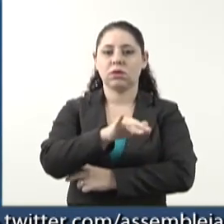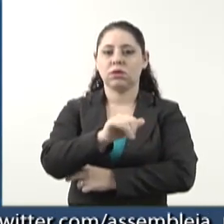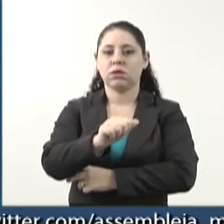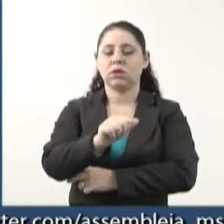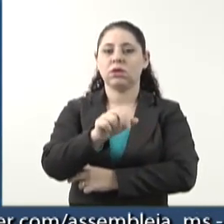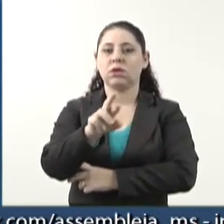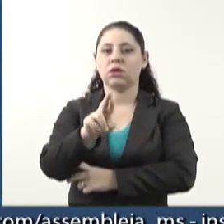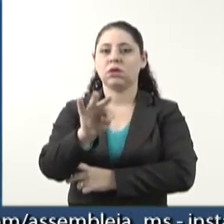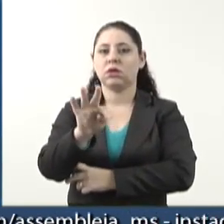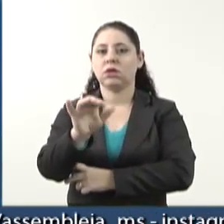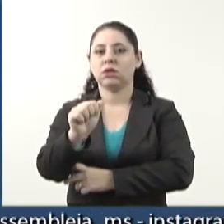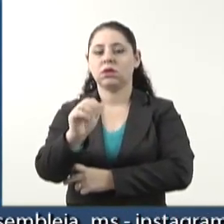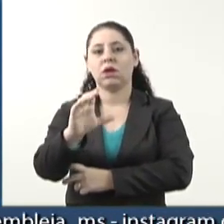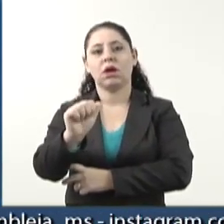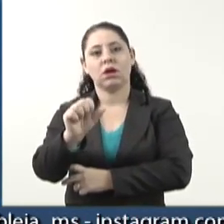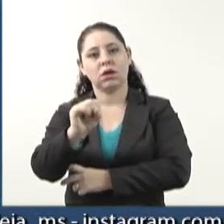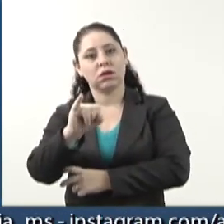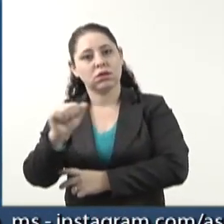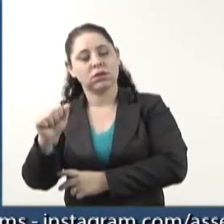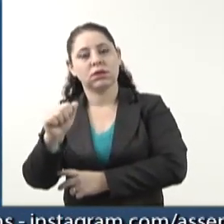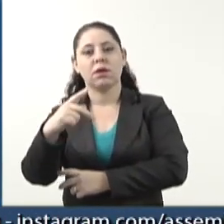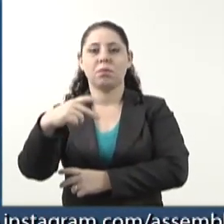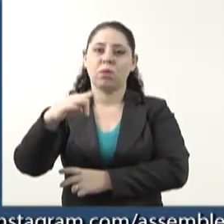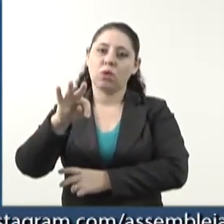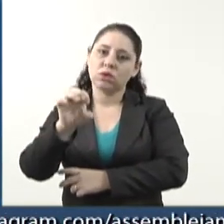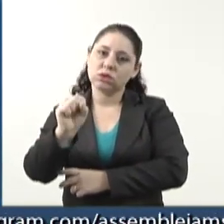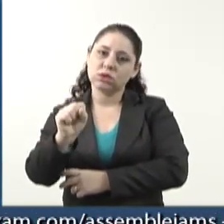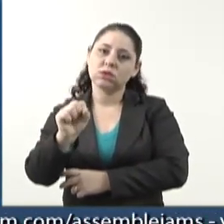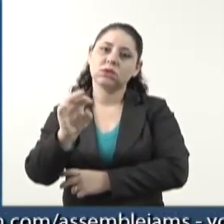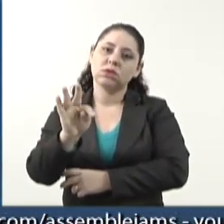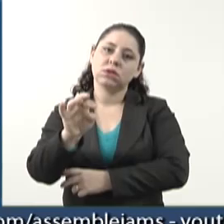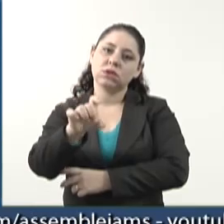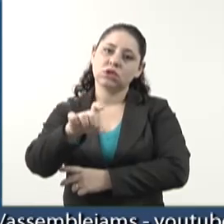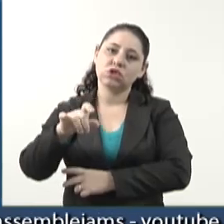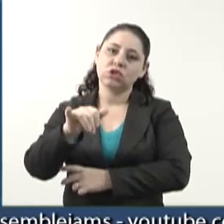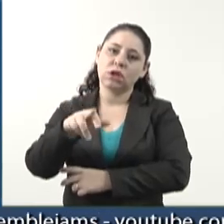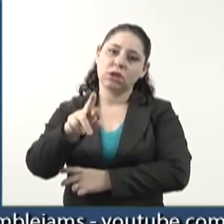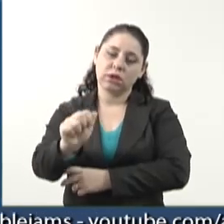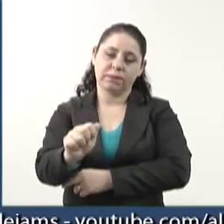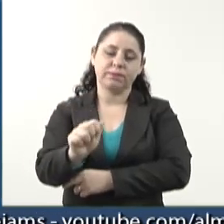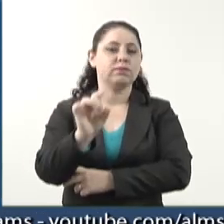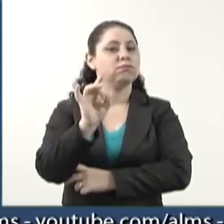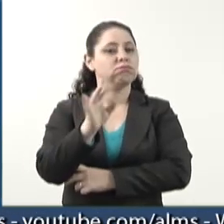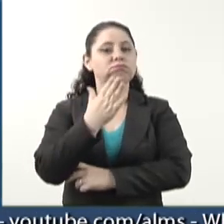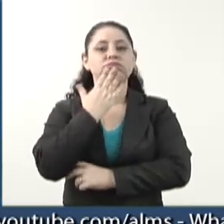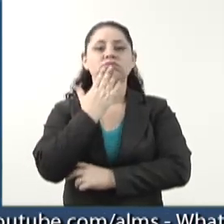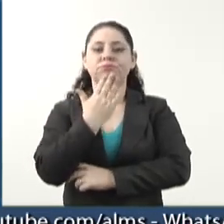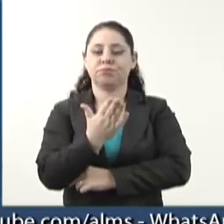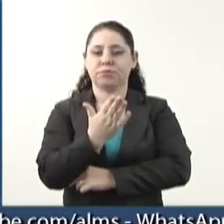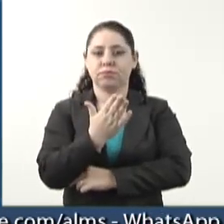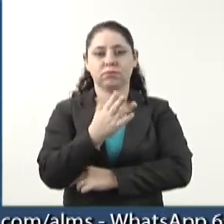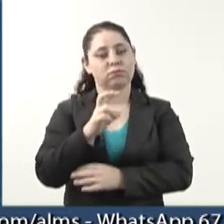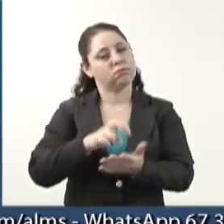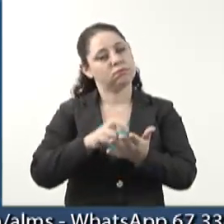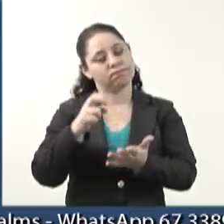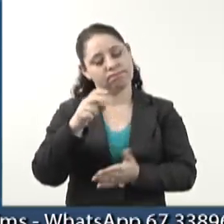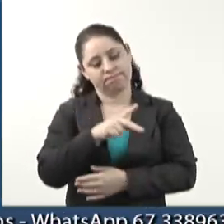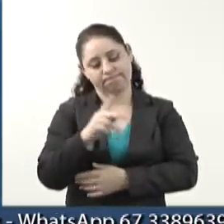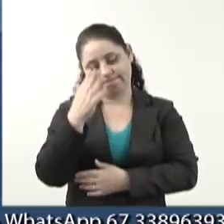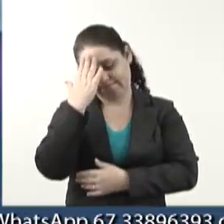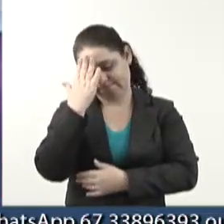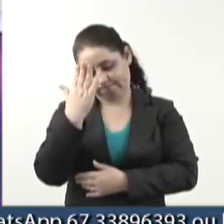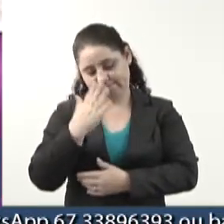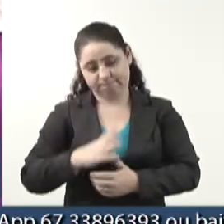Rita de Cássia Pontes Teixeira. Era somente essa reivindicação para esta manhã, senhor presidente. Obrigado.